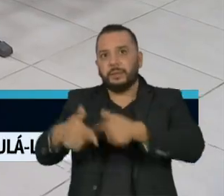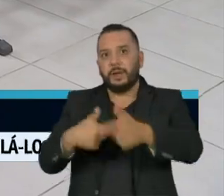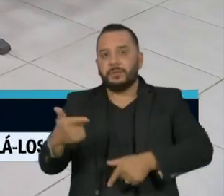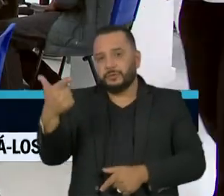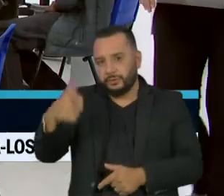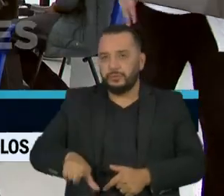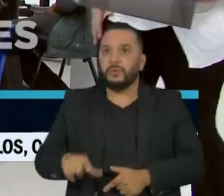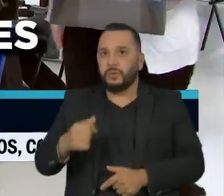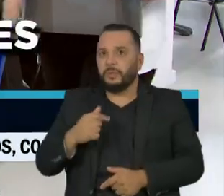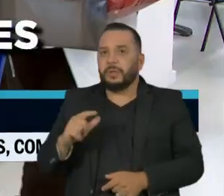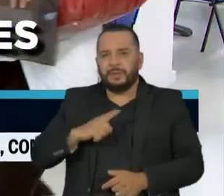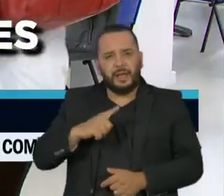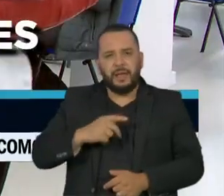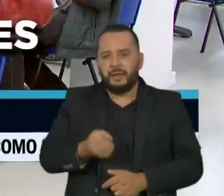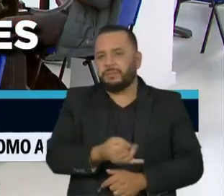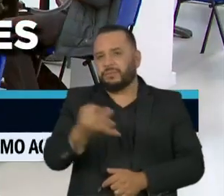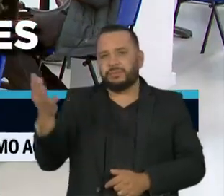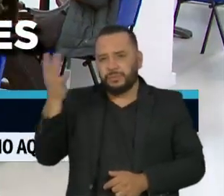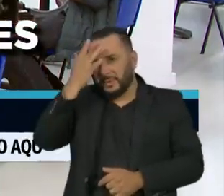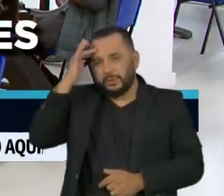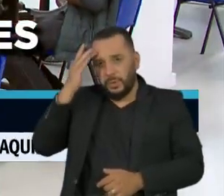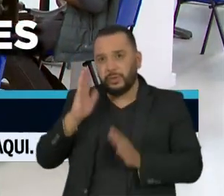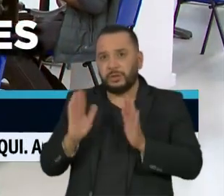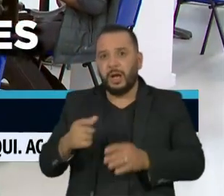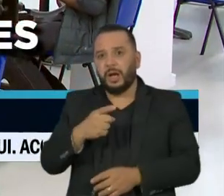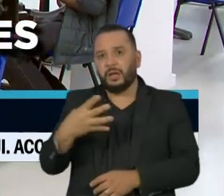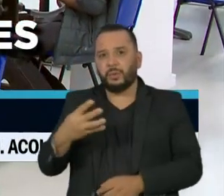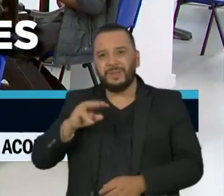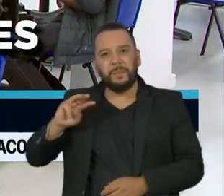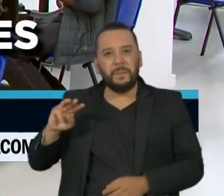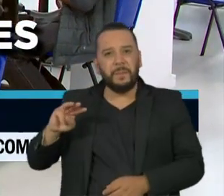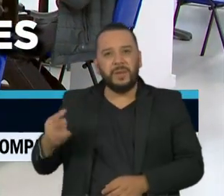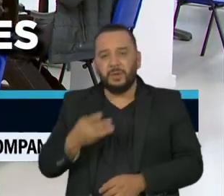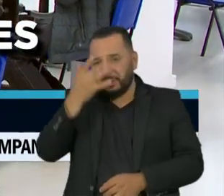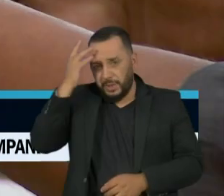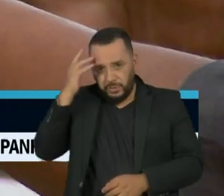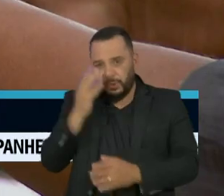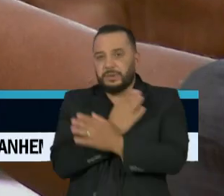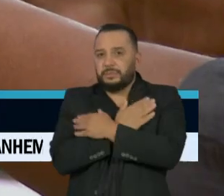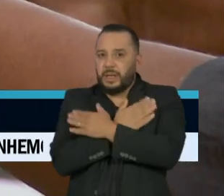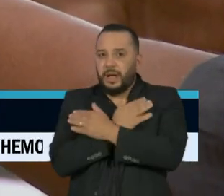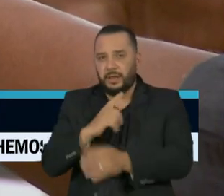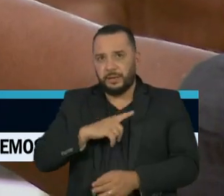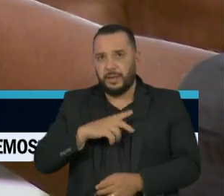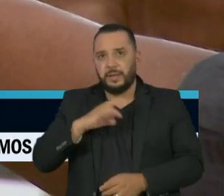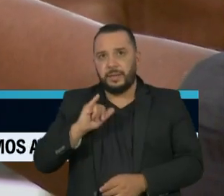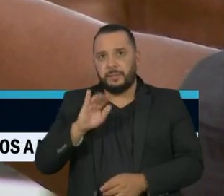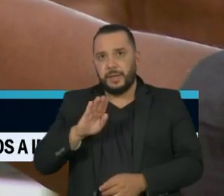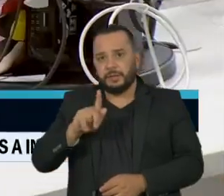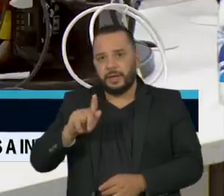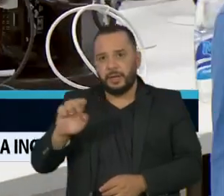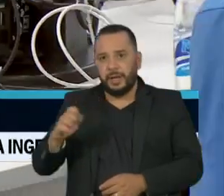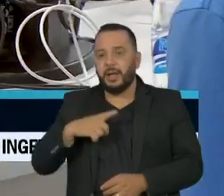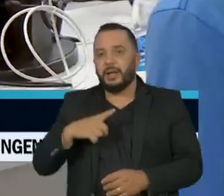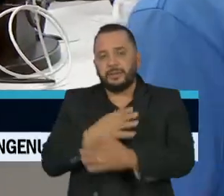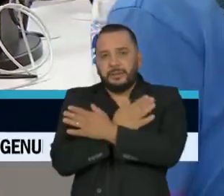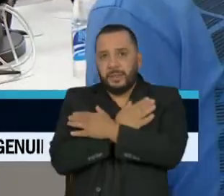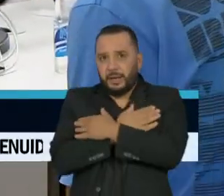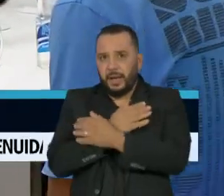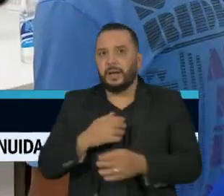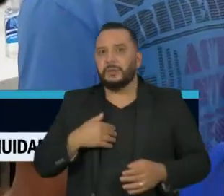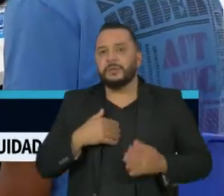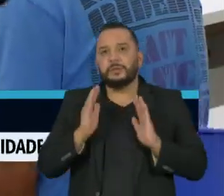juntaram a um exército que agora está em quase 14 milhões de brasileiros, segundo o IBGE. Isso jogou a taxa de desemprego para mais de